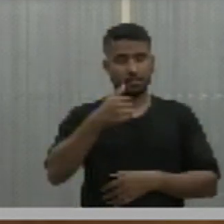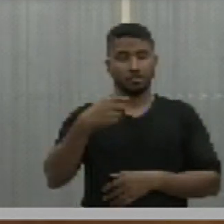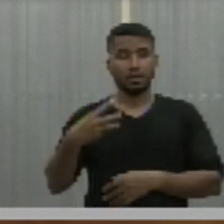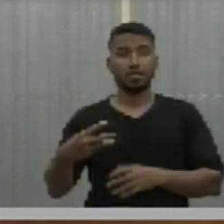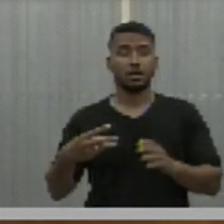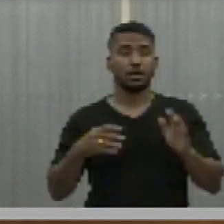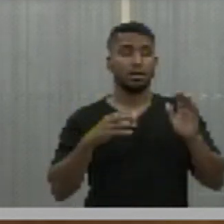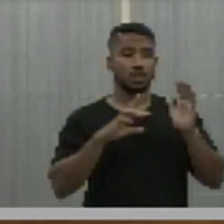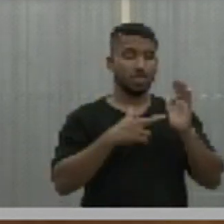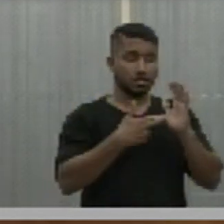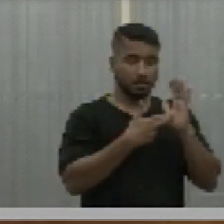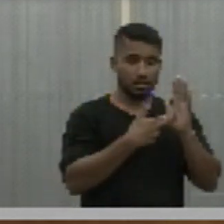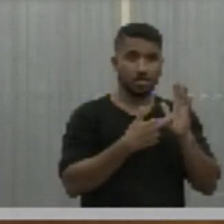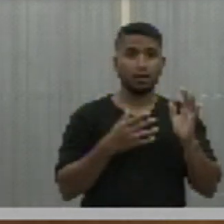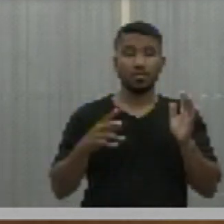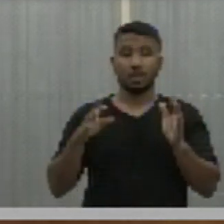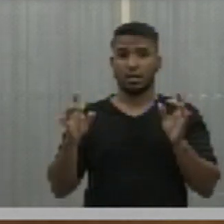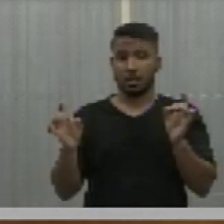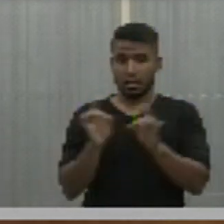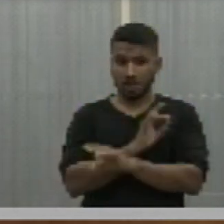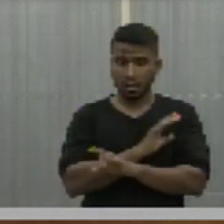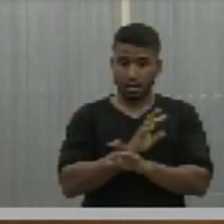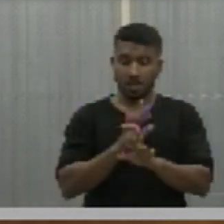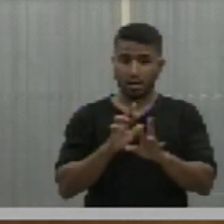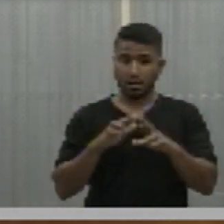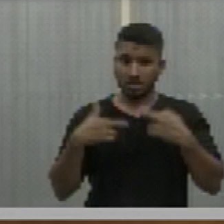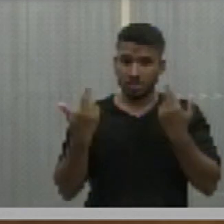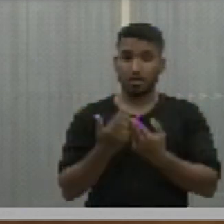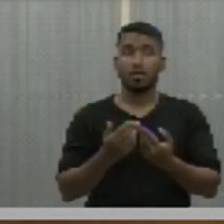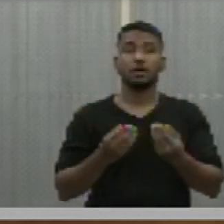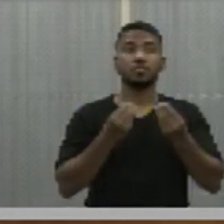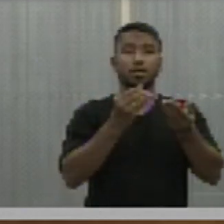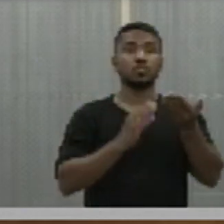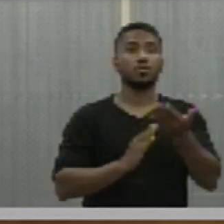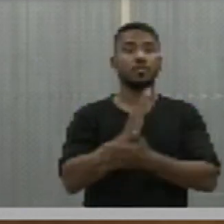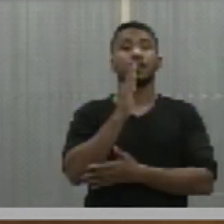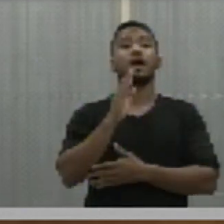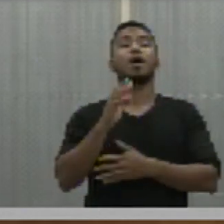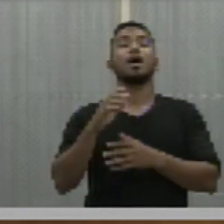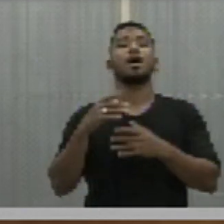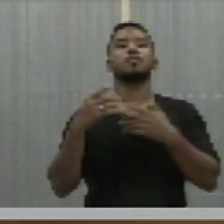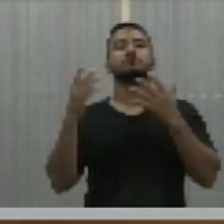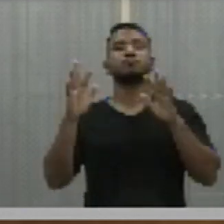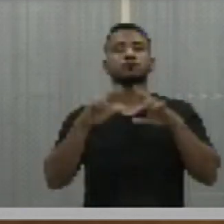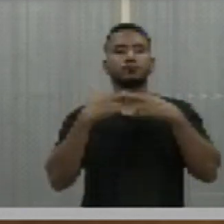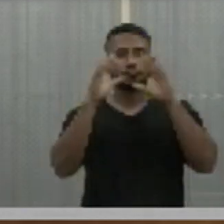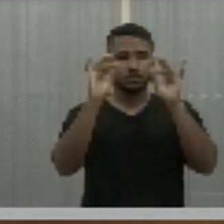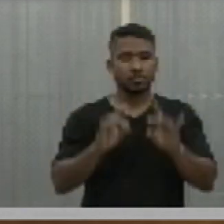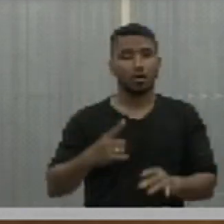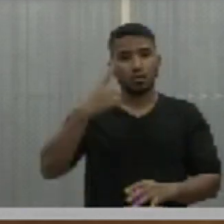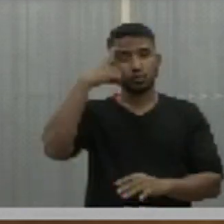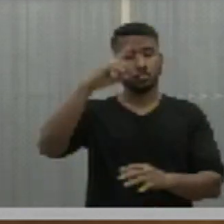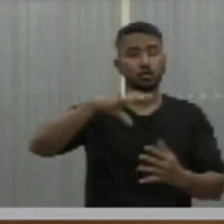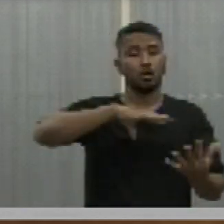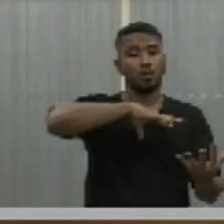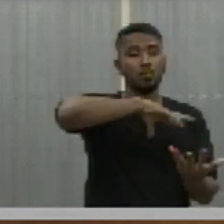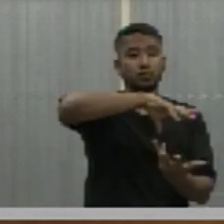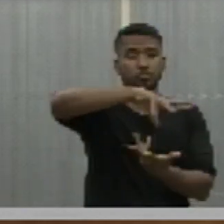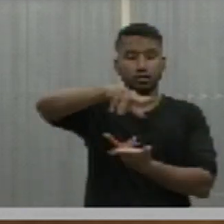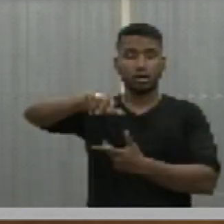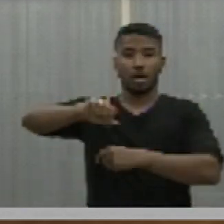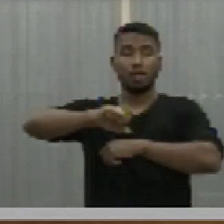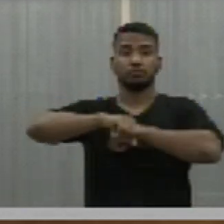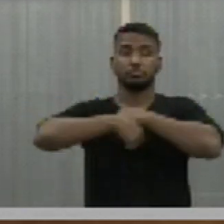depois de lida aprovada em plenário, seja realizada a sua senção solene, em dada a definir pela passagem do dia muito de bala da liberdade de imprensa,